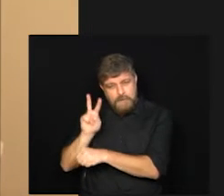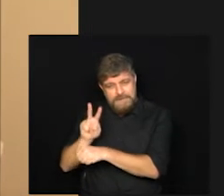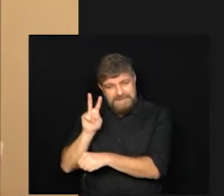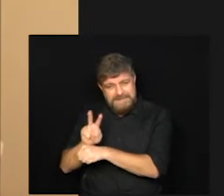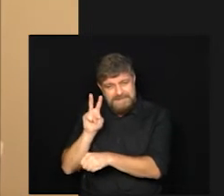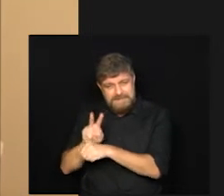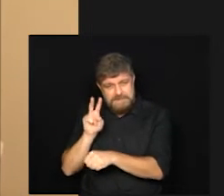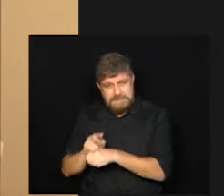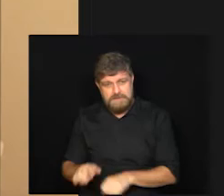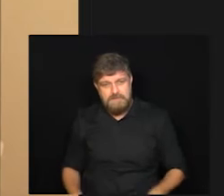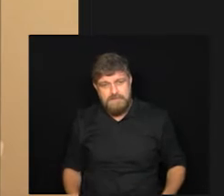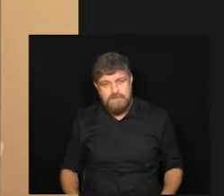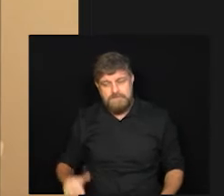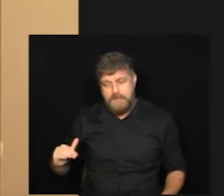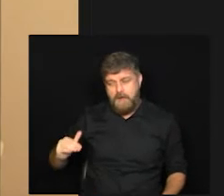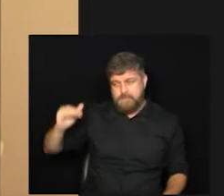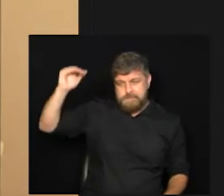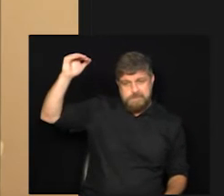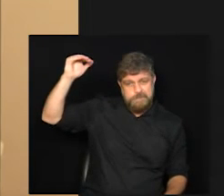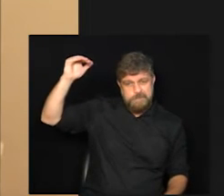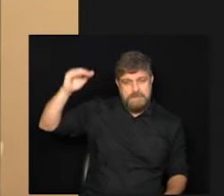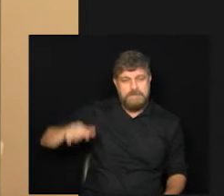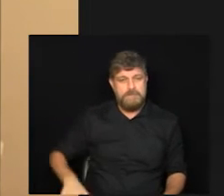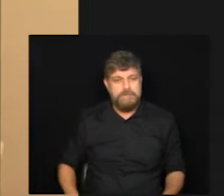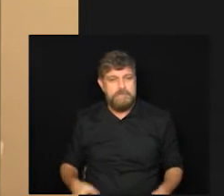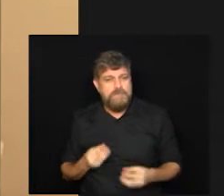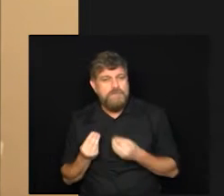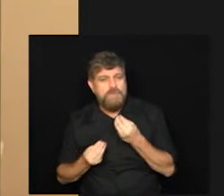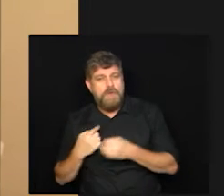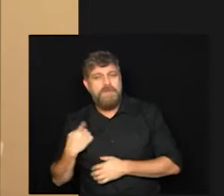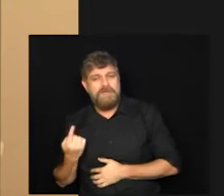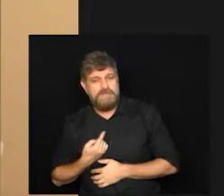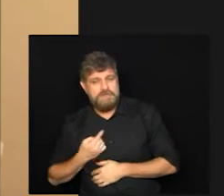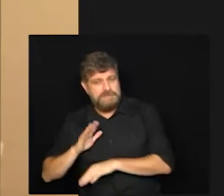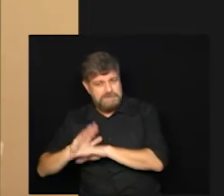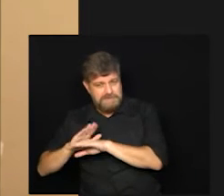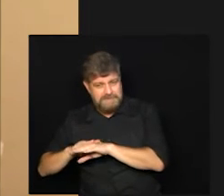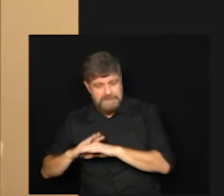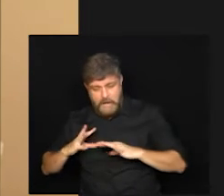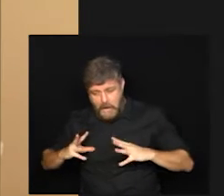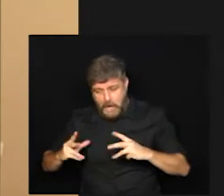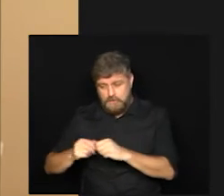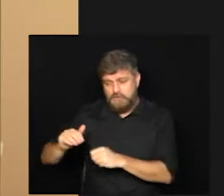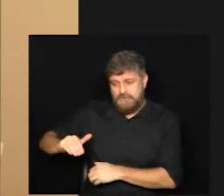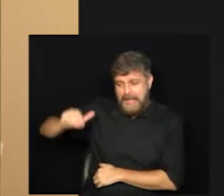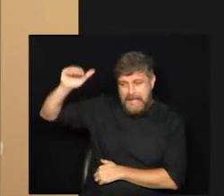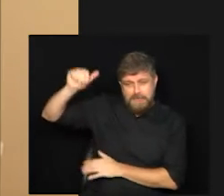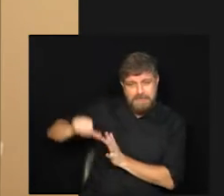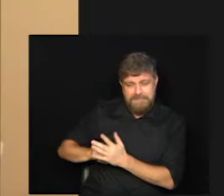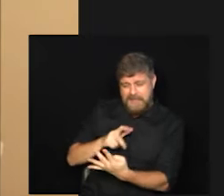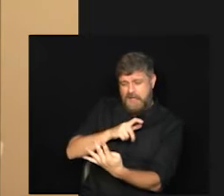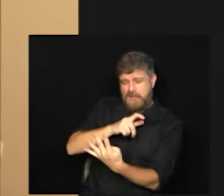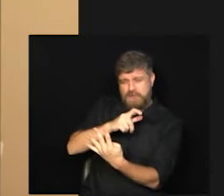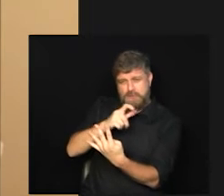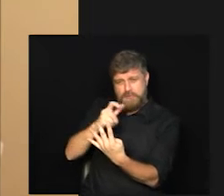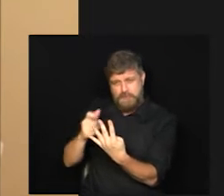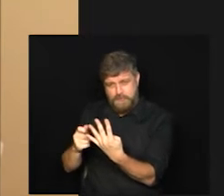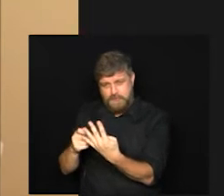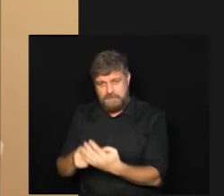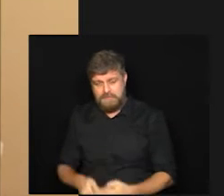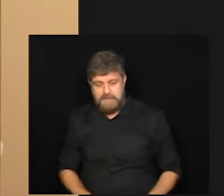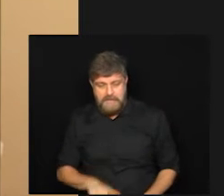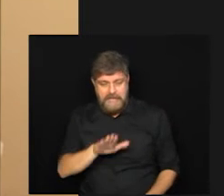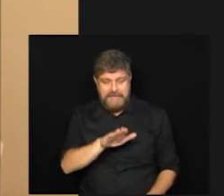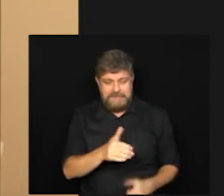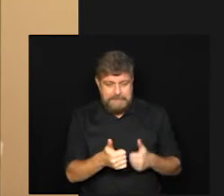casulo como que a gente faz isso? gente vacina todos os adultos que estão ao redor dessa criança